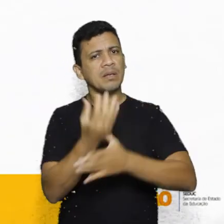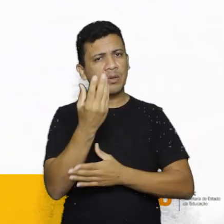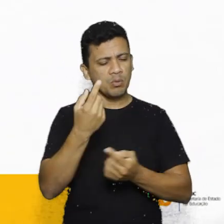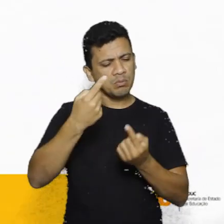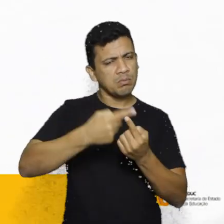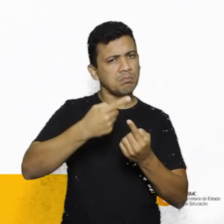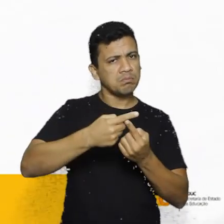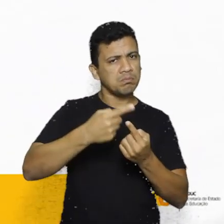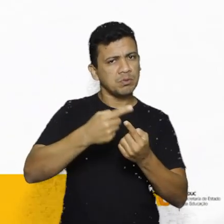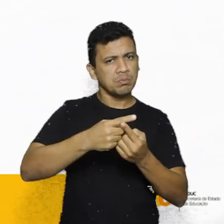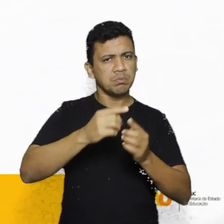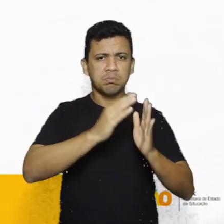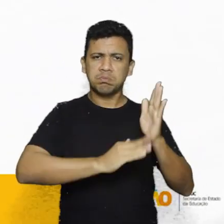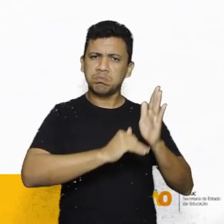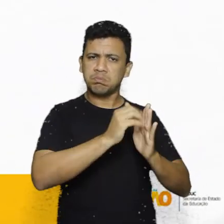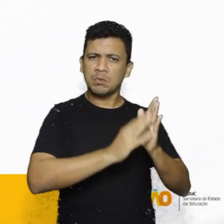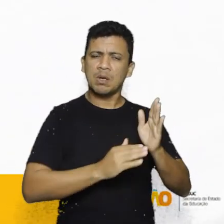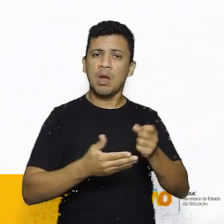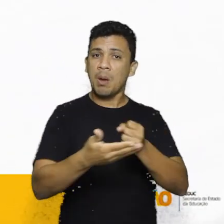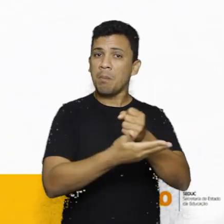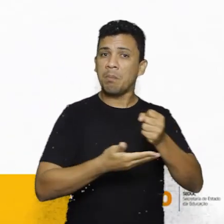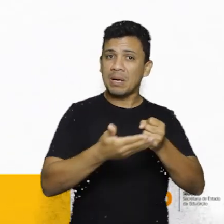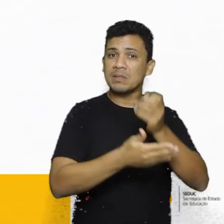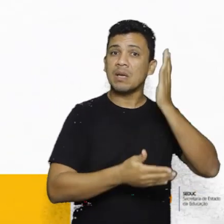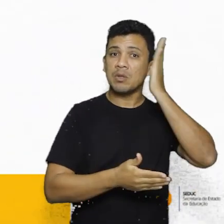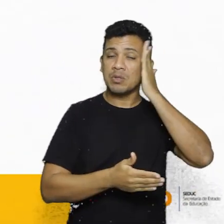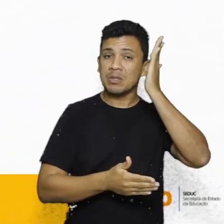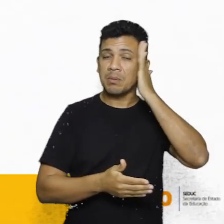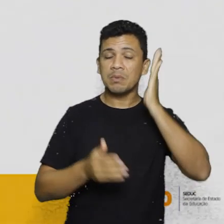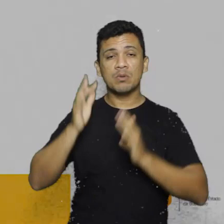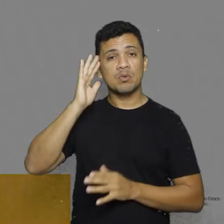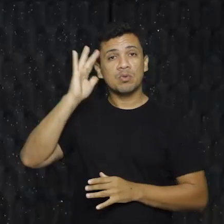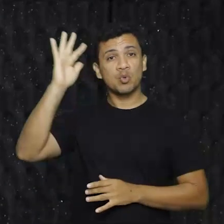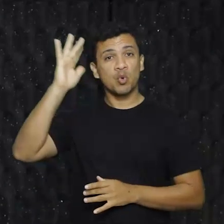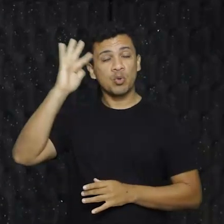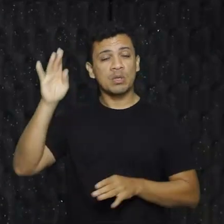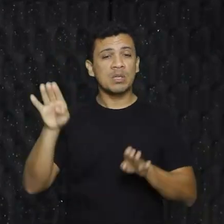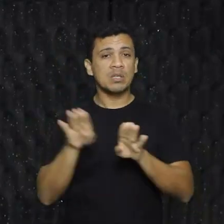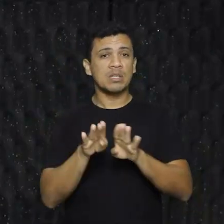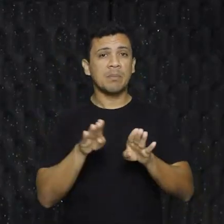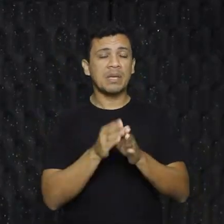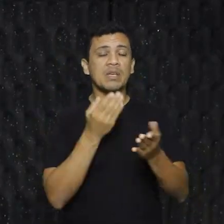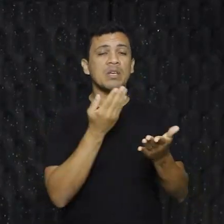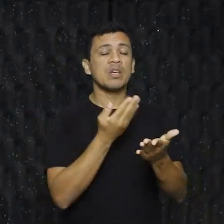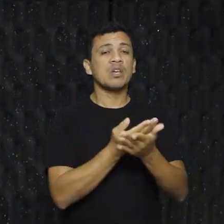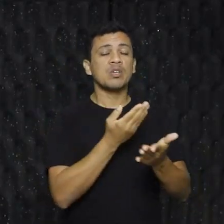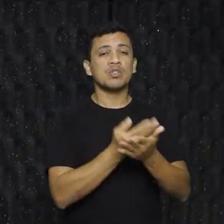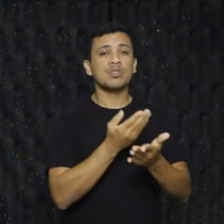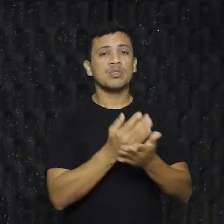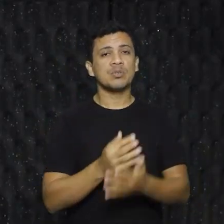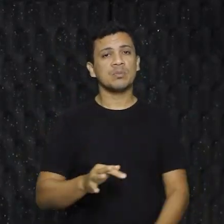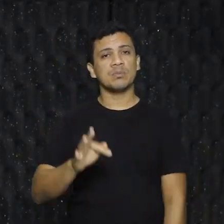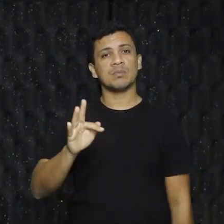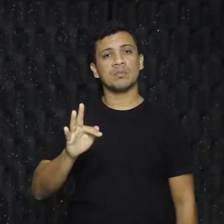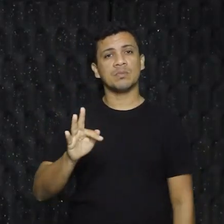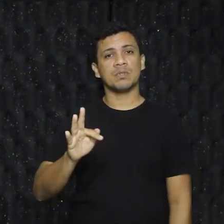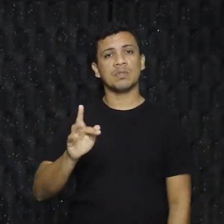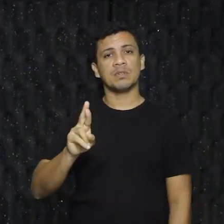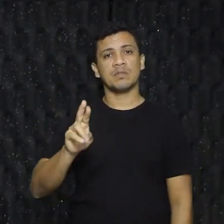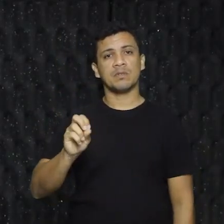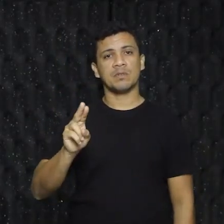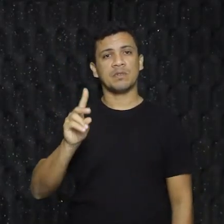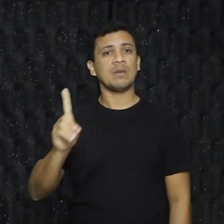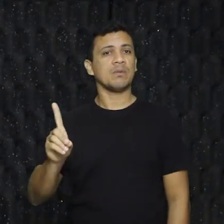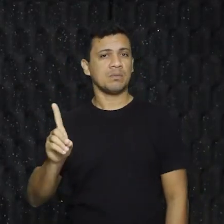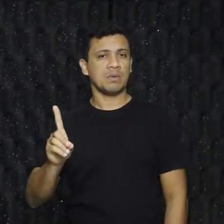estilo, baseado na interpretação dos sonhos e dos estudos de Freud. Já ouviram falar desse nome? Denominado